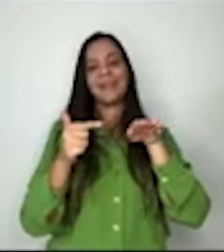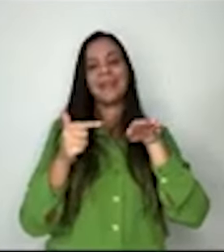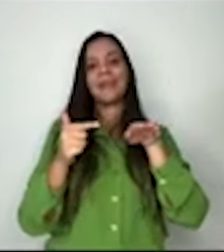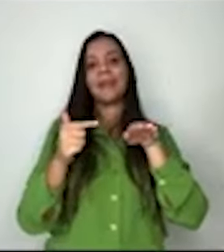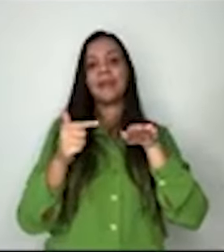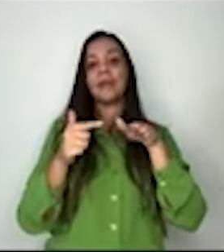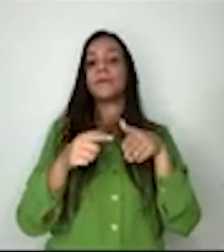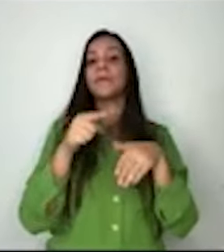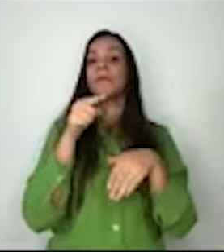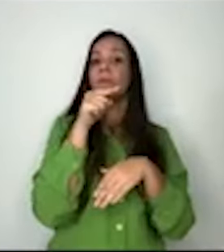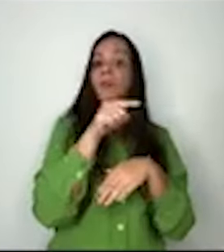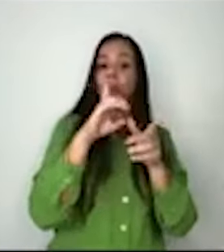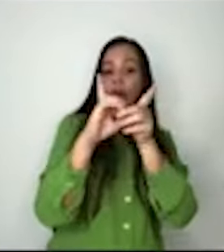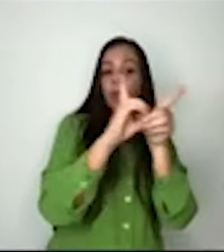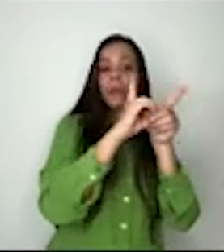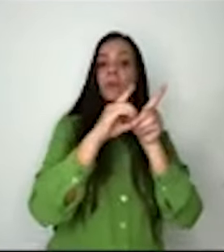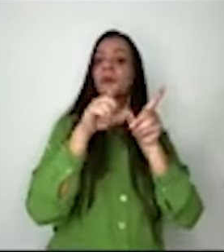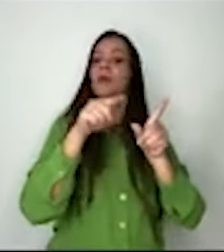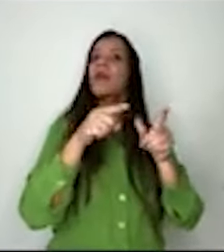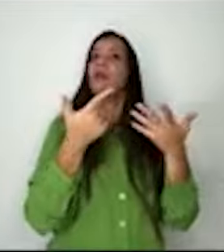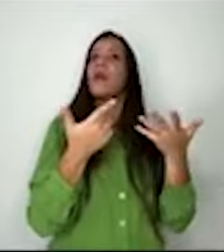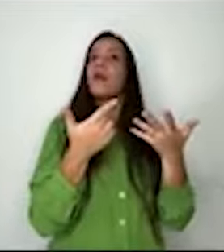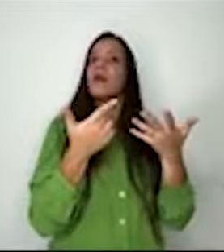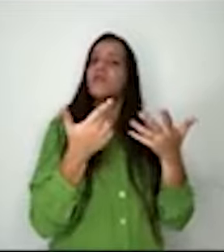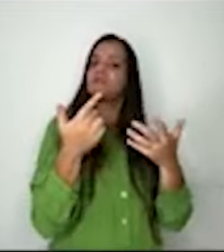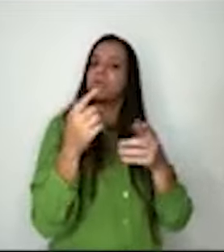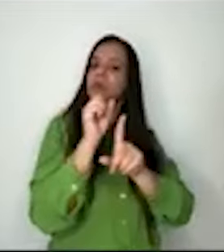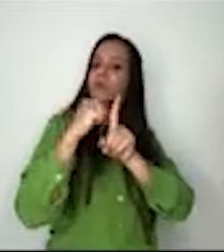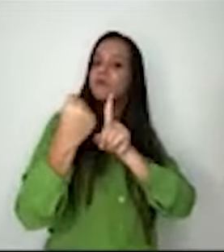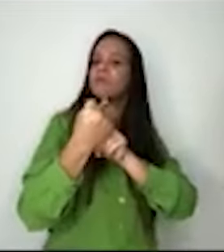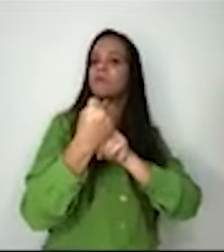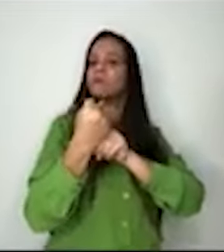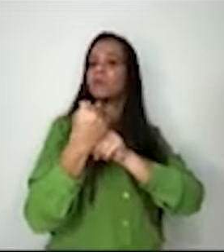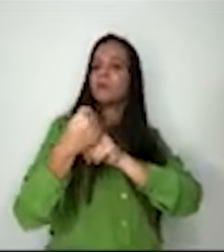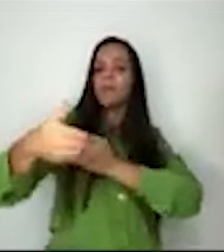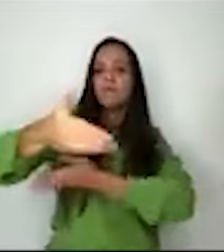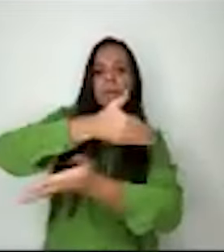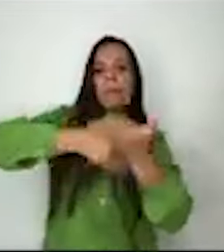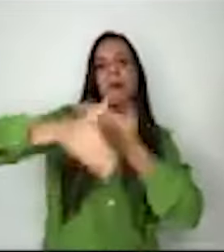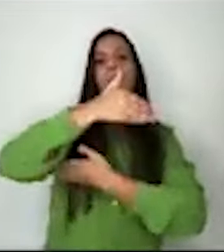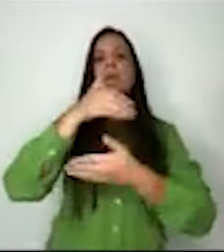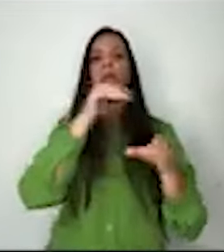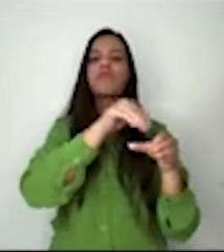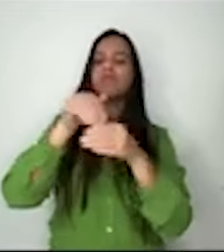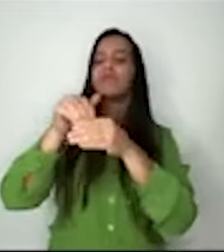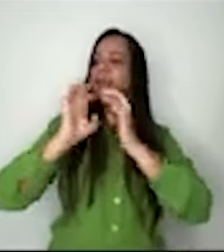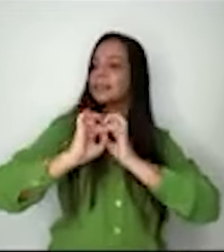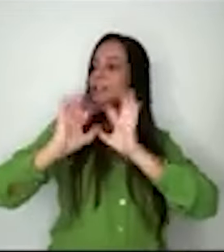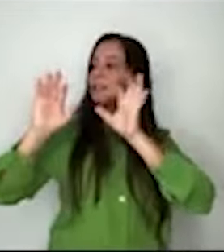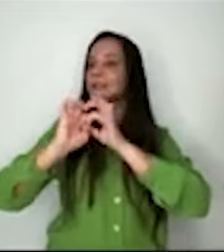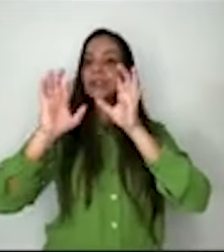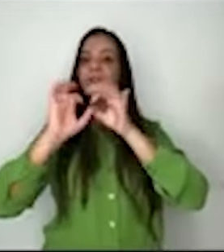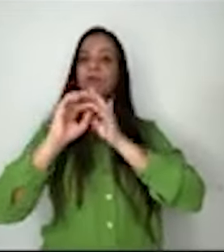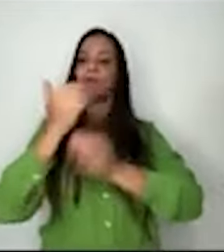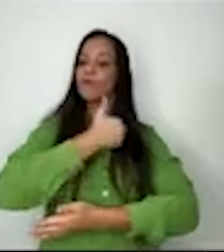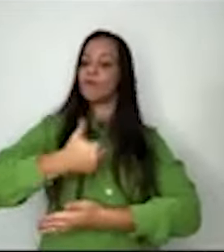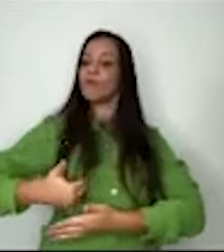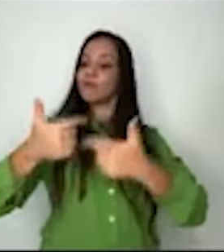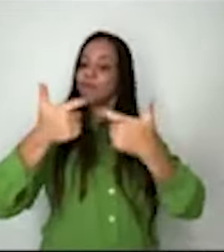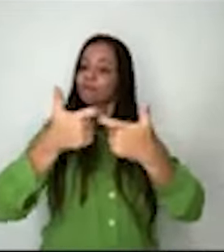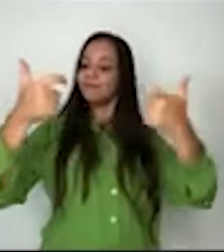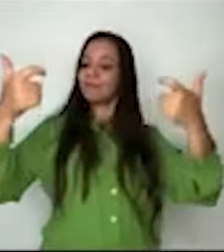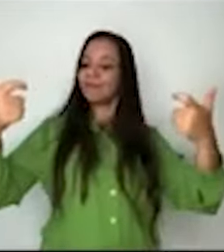ela significa soberania popular, eleições livres e governo da maioria. E, de outro lado, ela